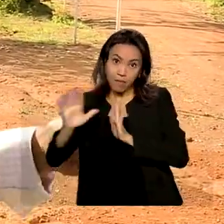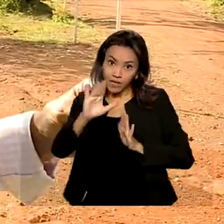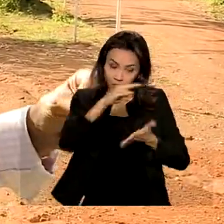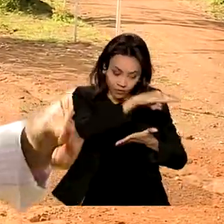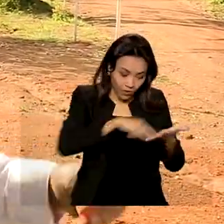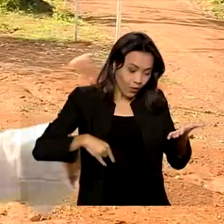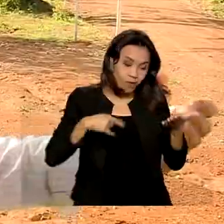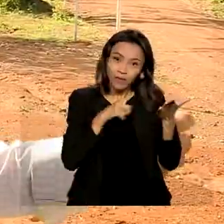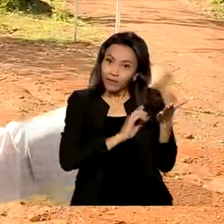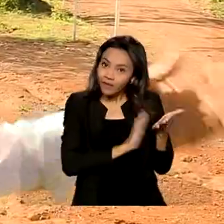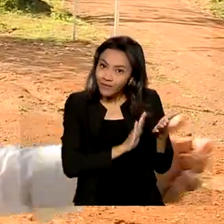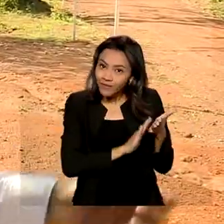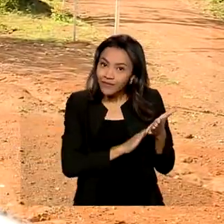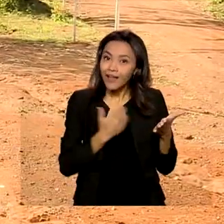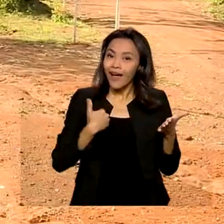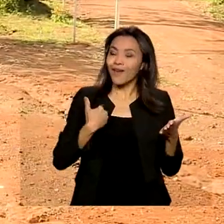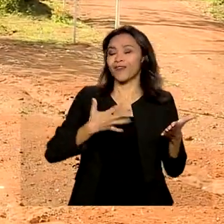empreendedores, produtores.